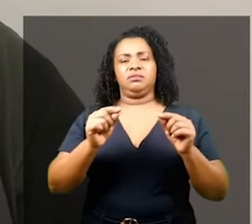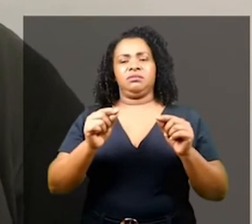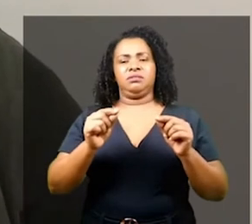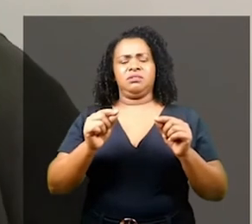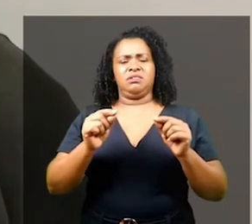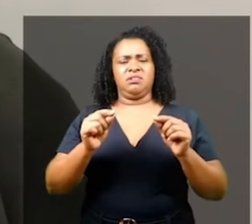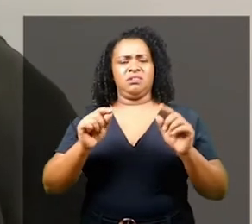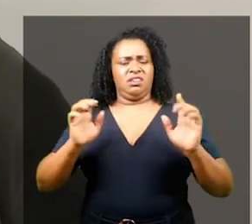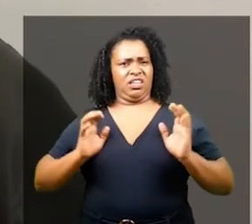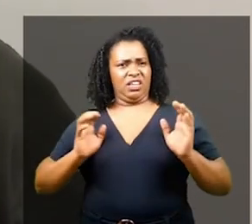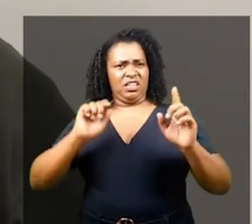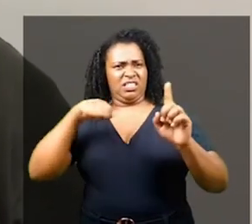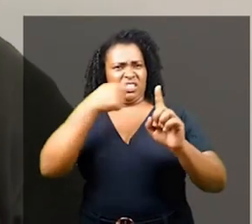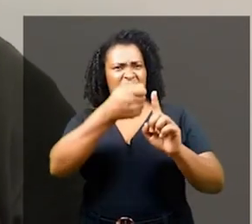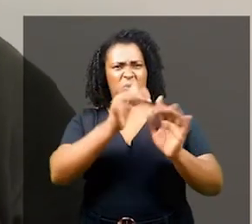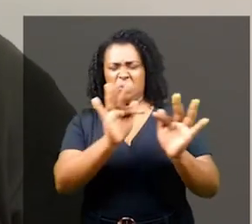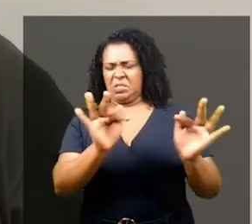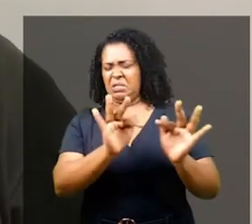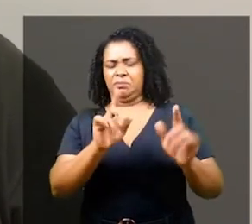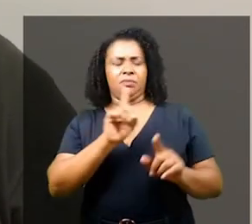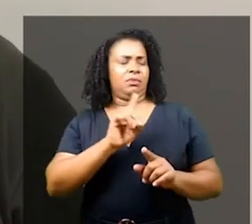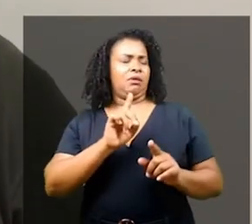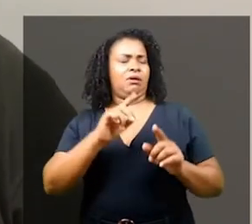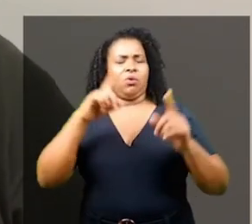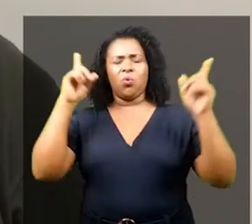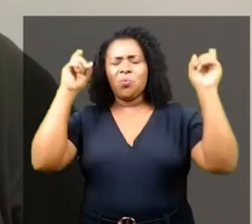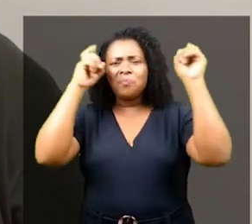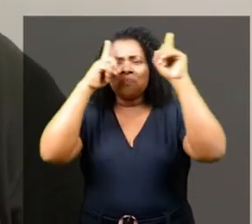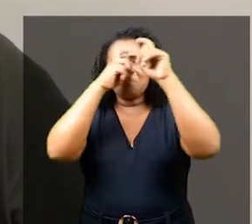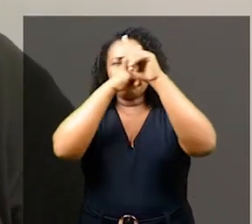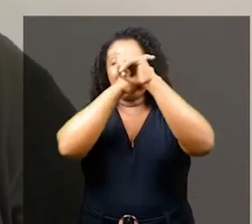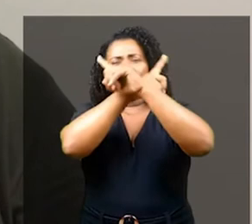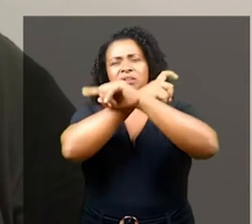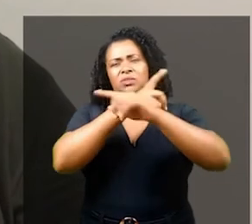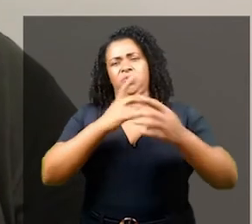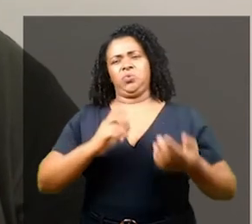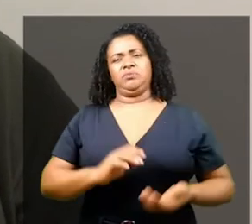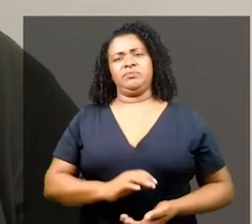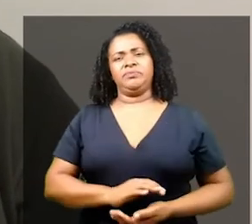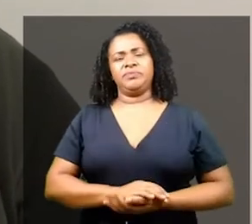vida. Riqueza é um conceito complexo, muito complexo.